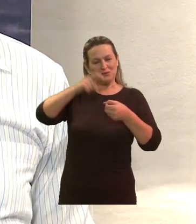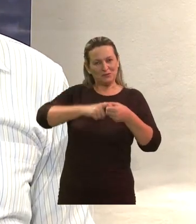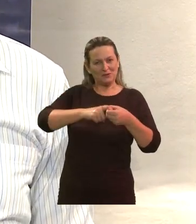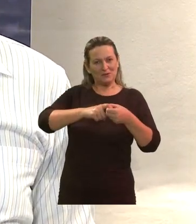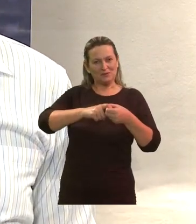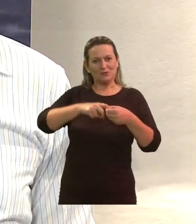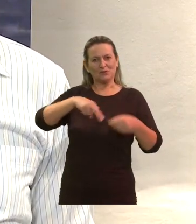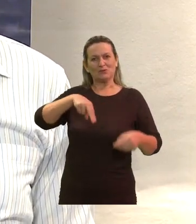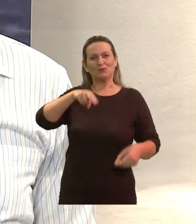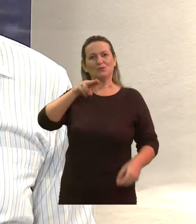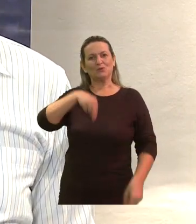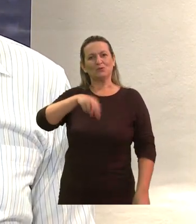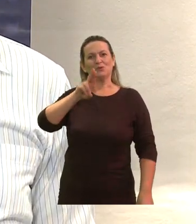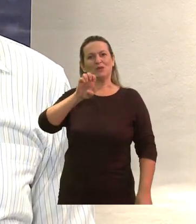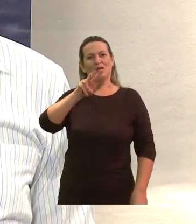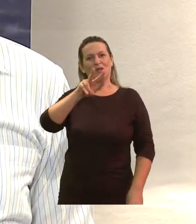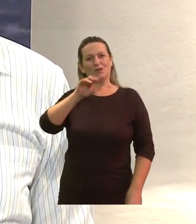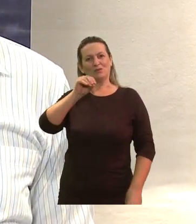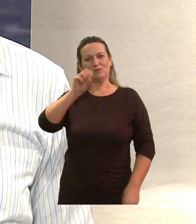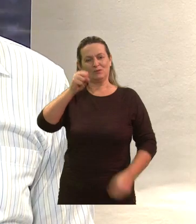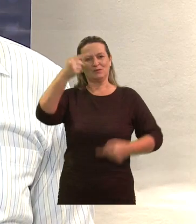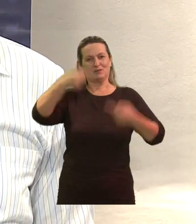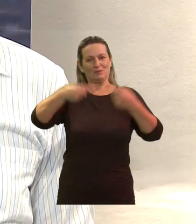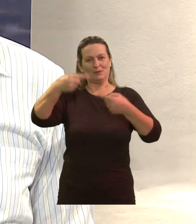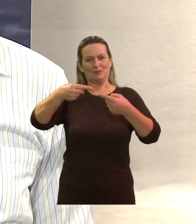retorna com o novo debate de hoje.